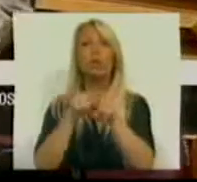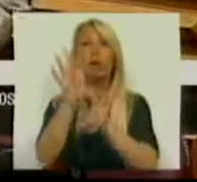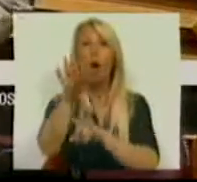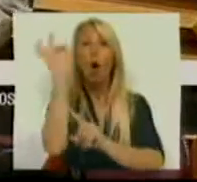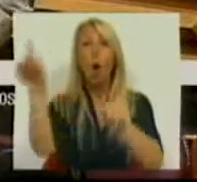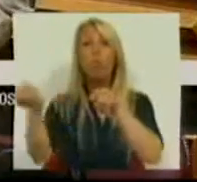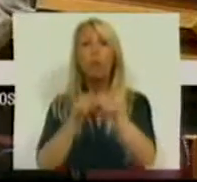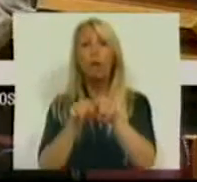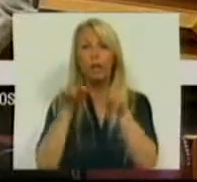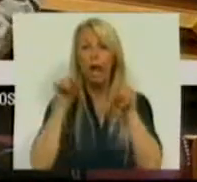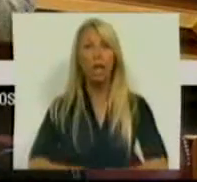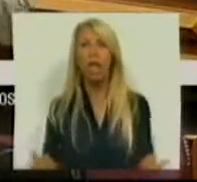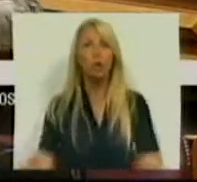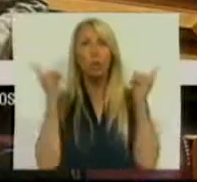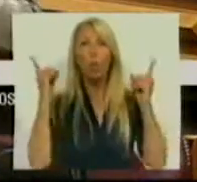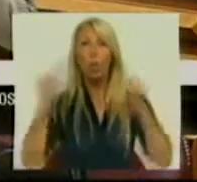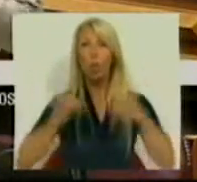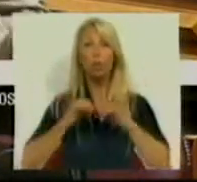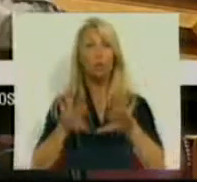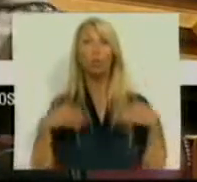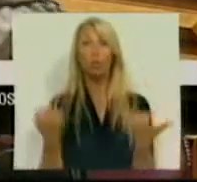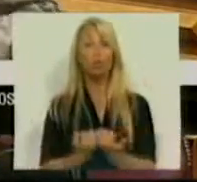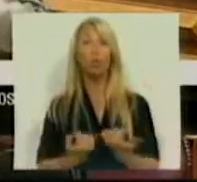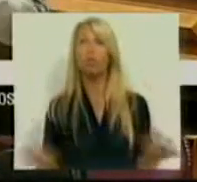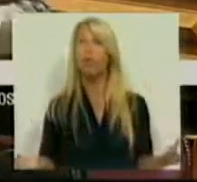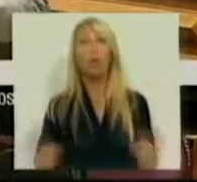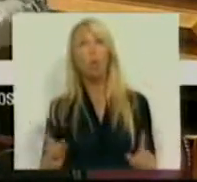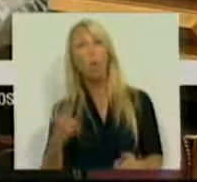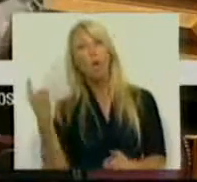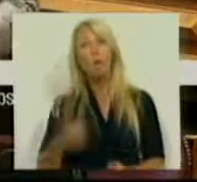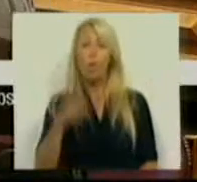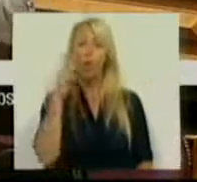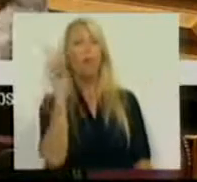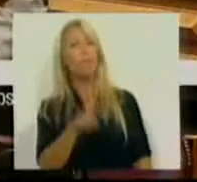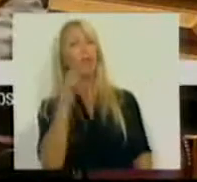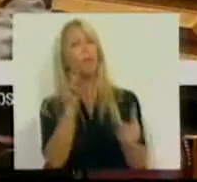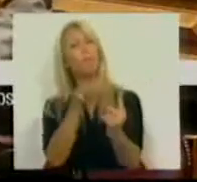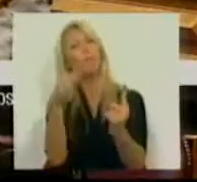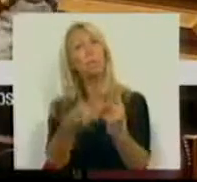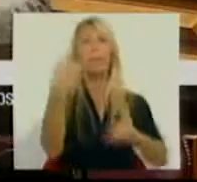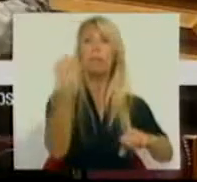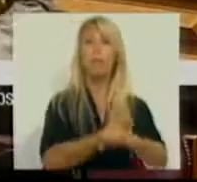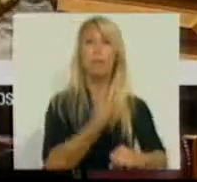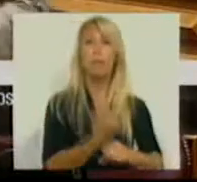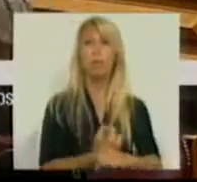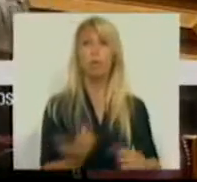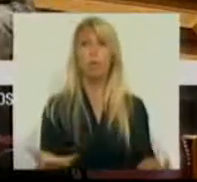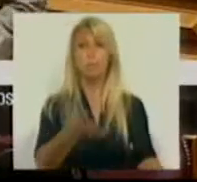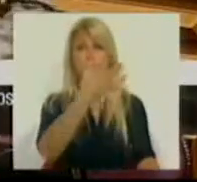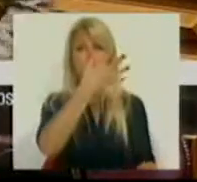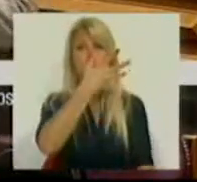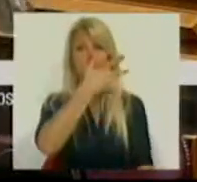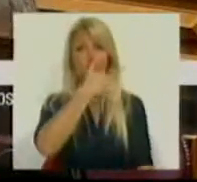estamos na consistação social. Não estamos, é exclusivamente a ver a perspectiva dos trabalhadores, infelizmente